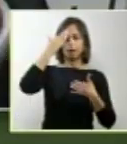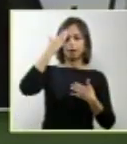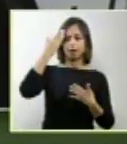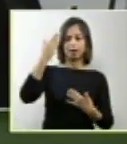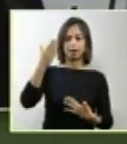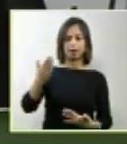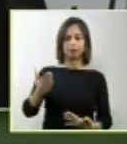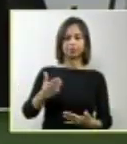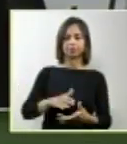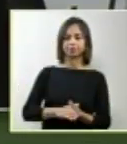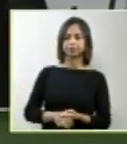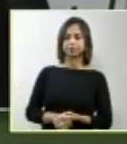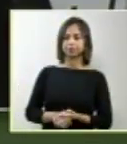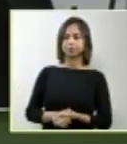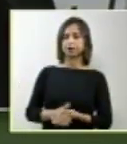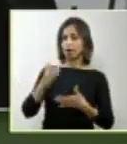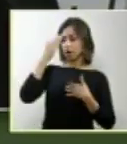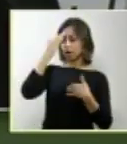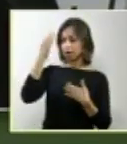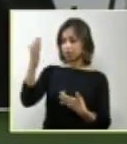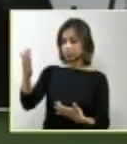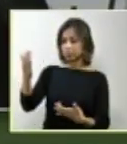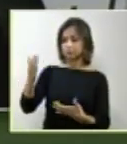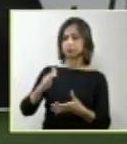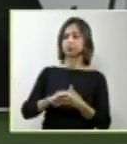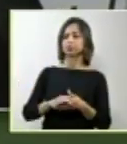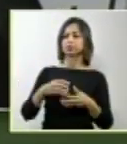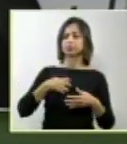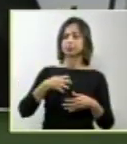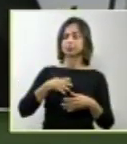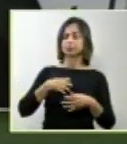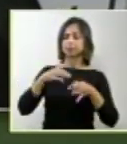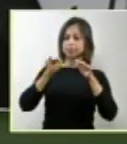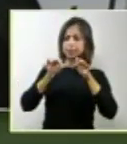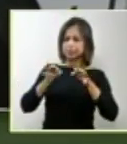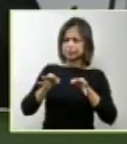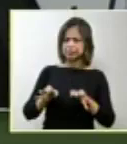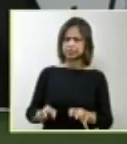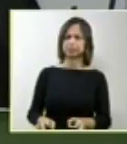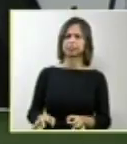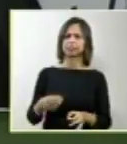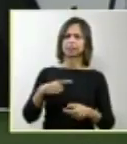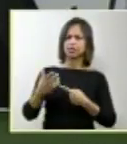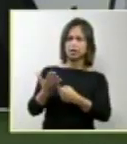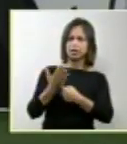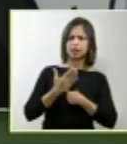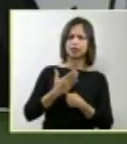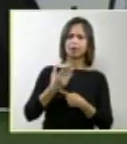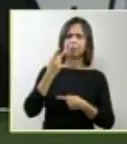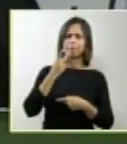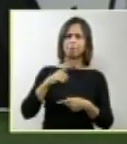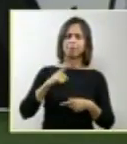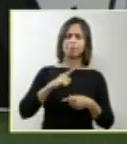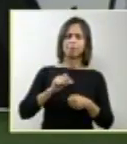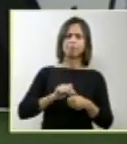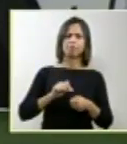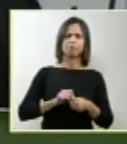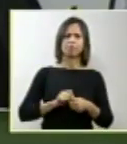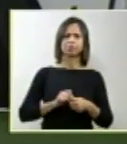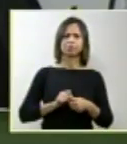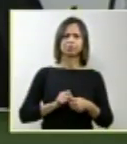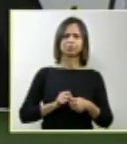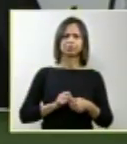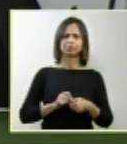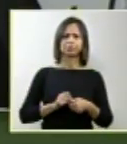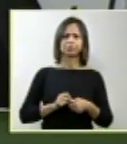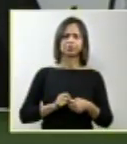exposição feita, que certamente contribuirá para a formação segura do